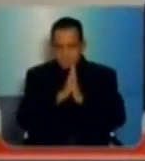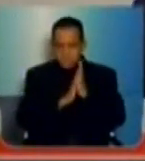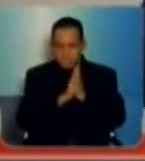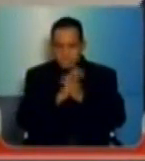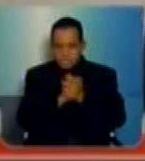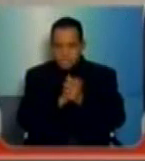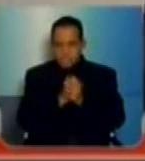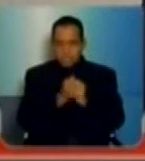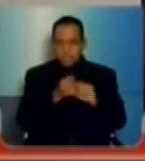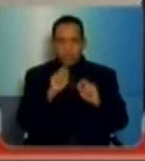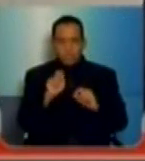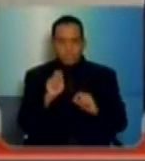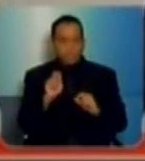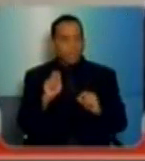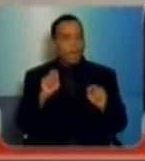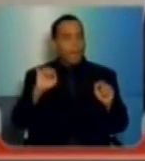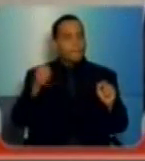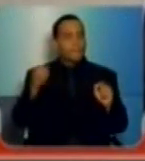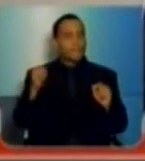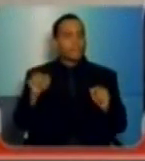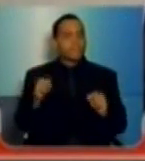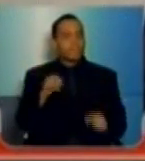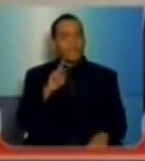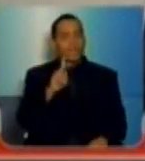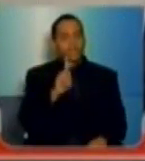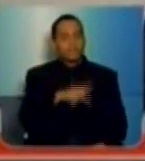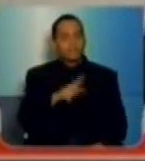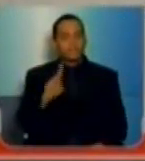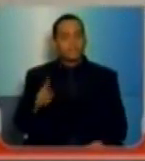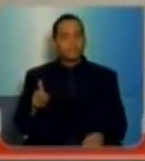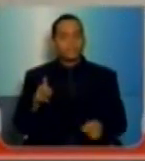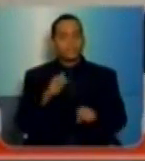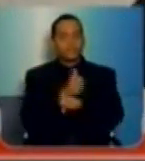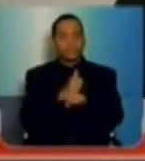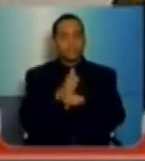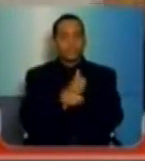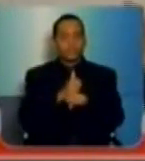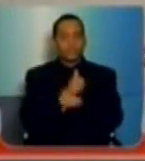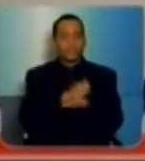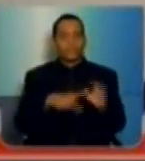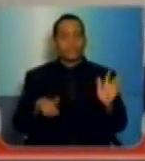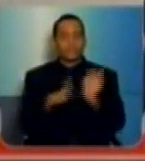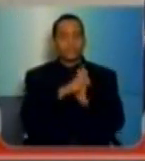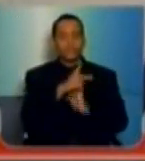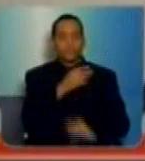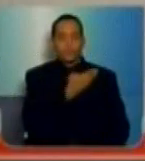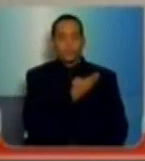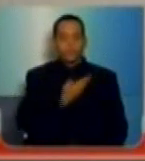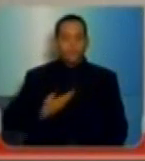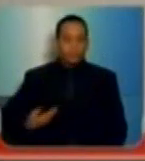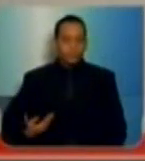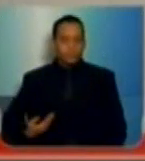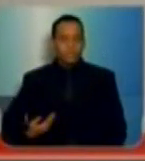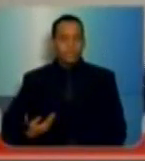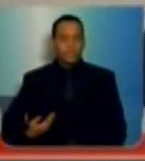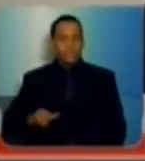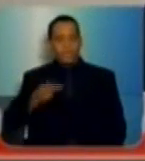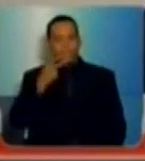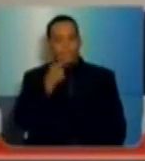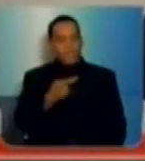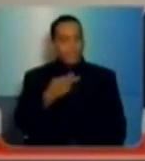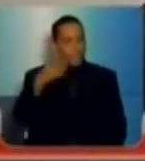criminalização dos profissionais da educação. seja, o governo joga a culpa